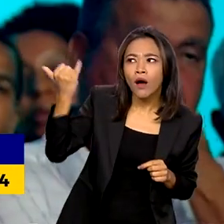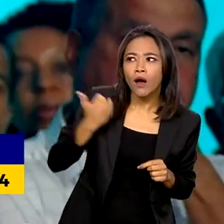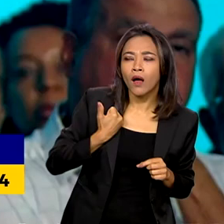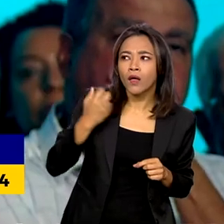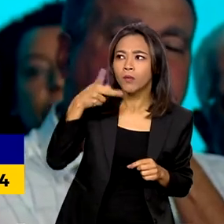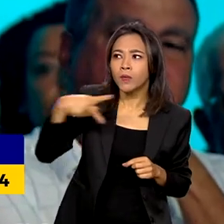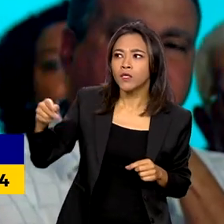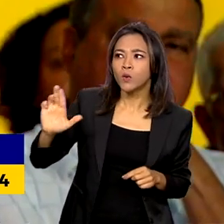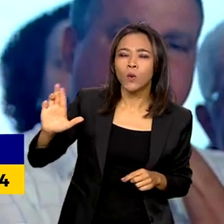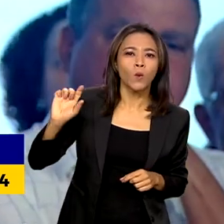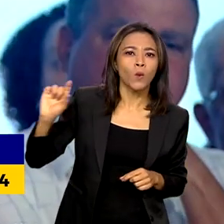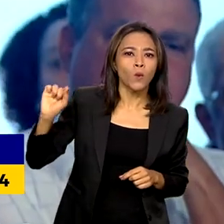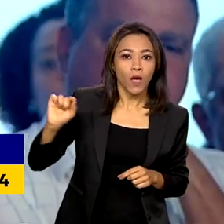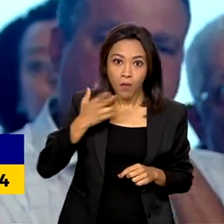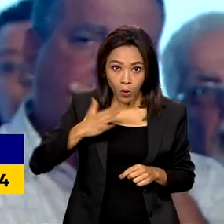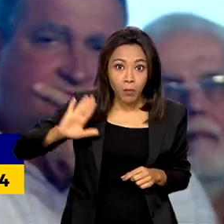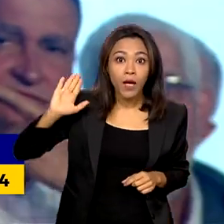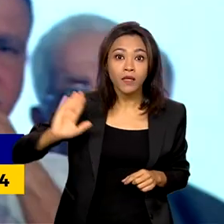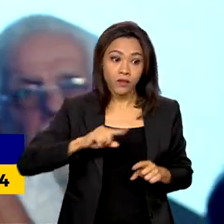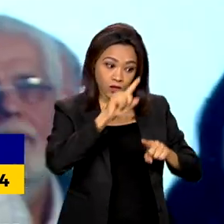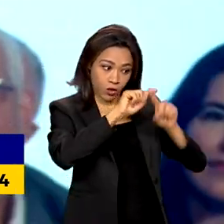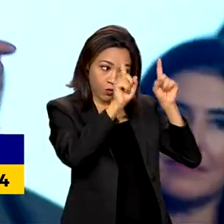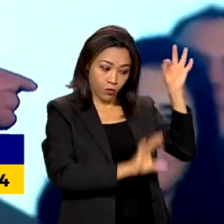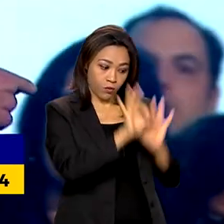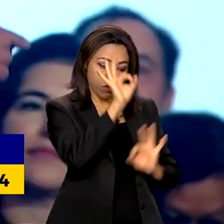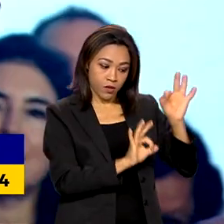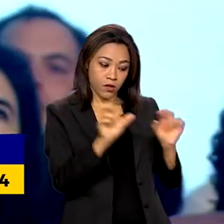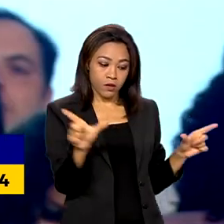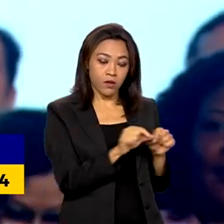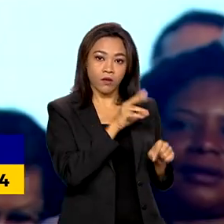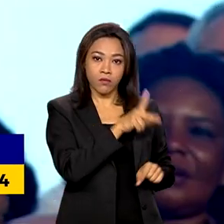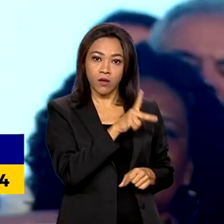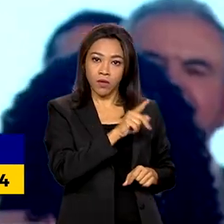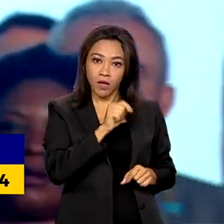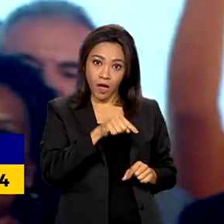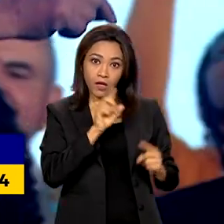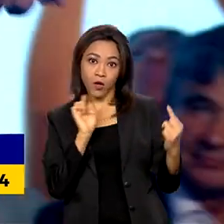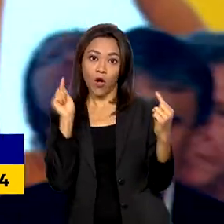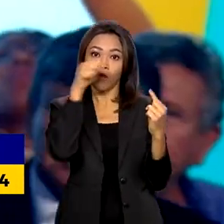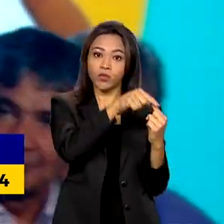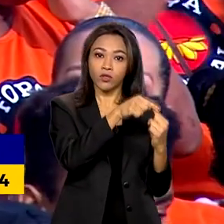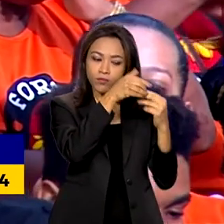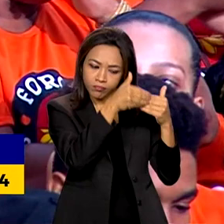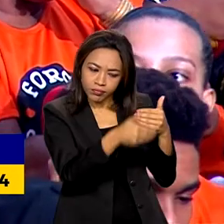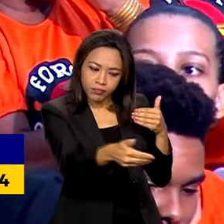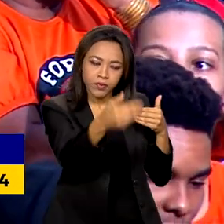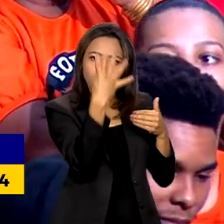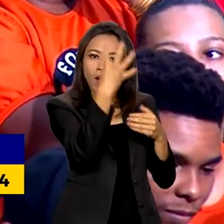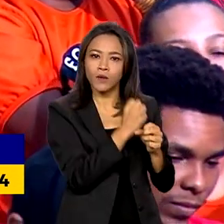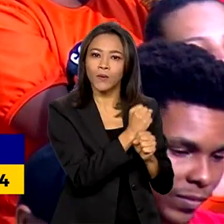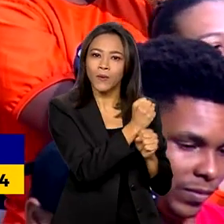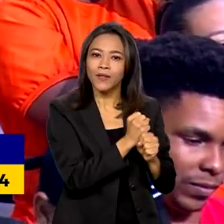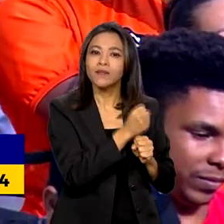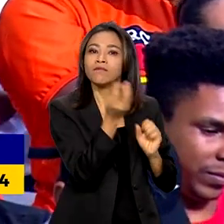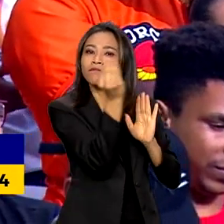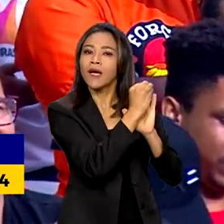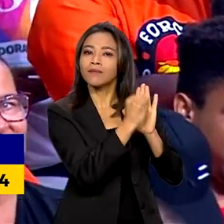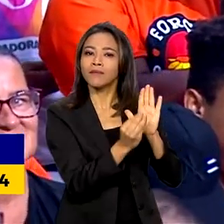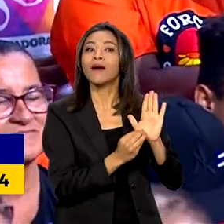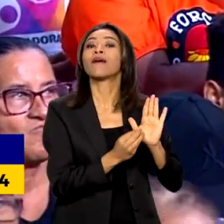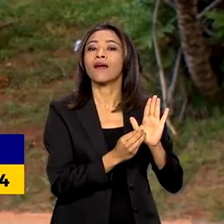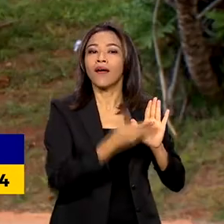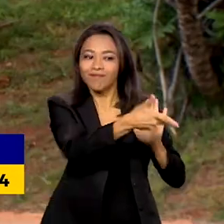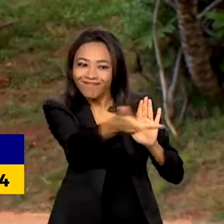promessa de que o plano plurianual, PPA, que prevê as metas para os próximos quatro anos, seria escrito junto com a